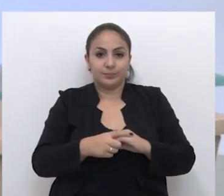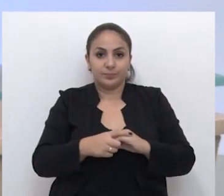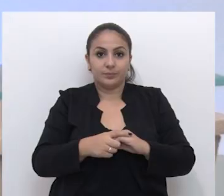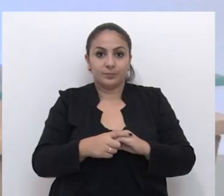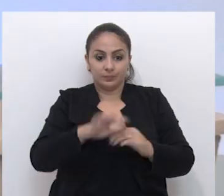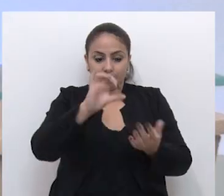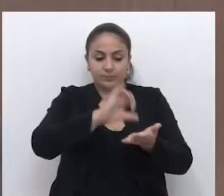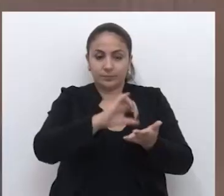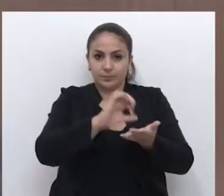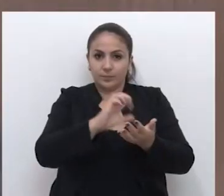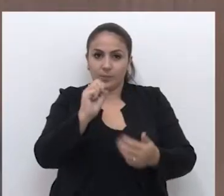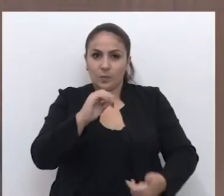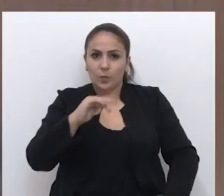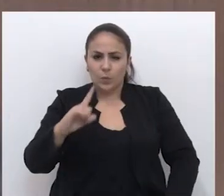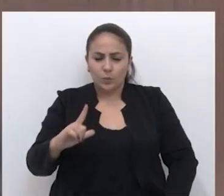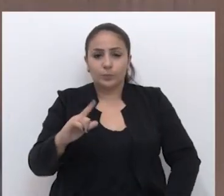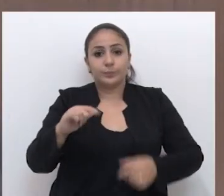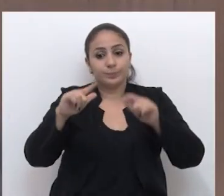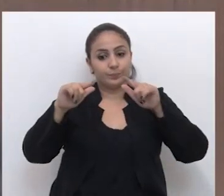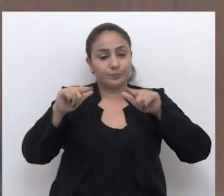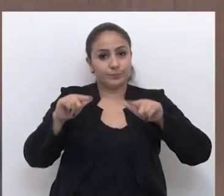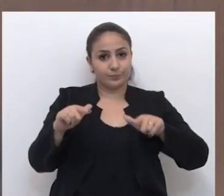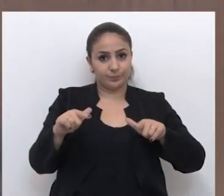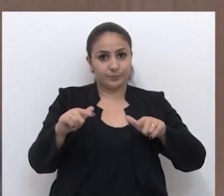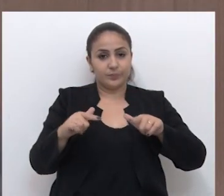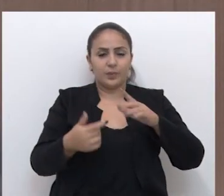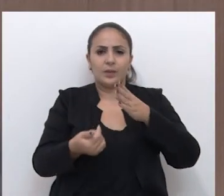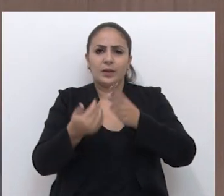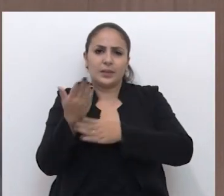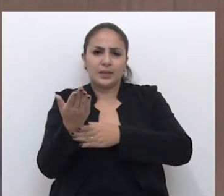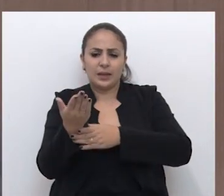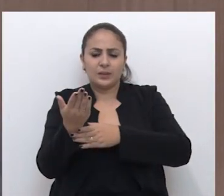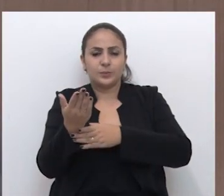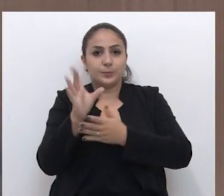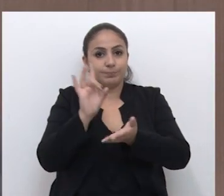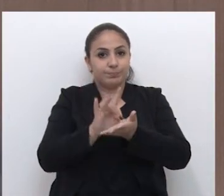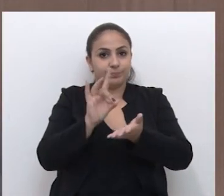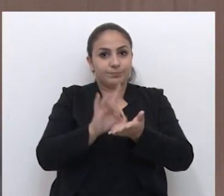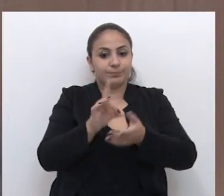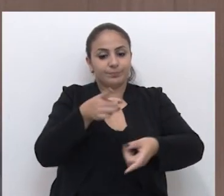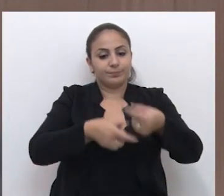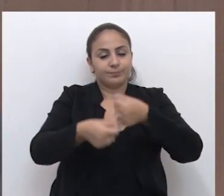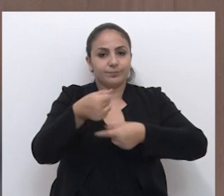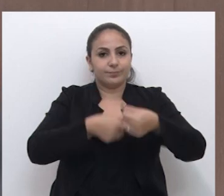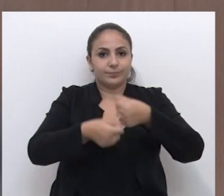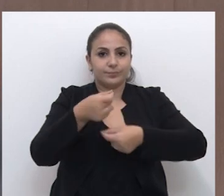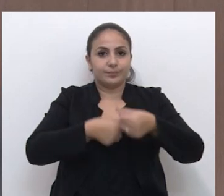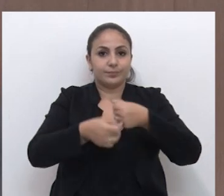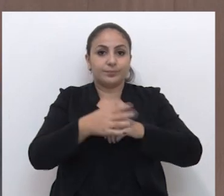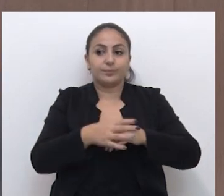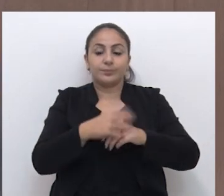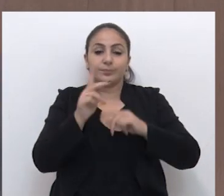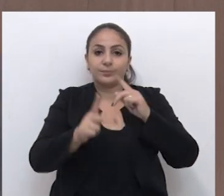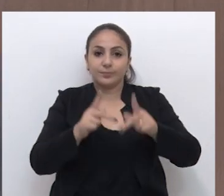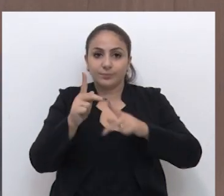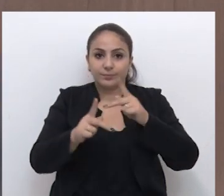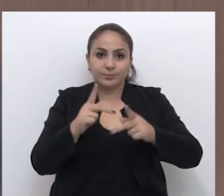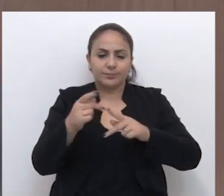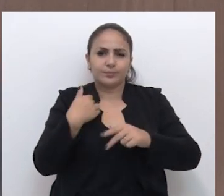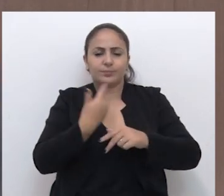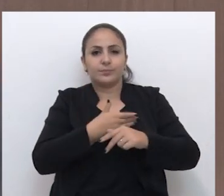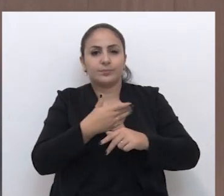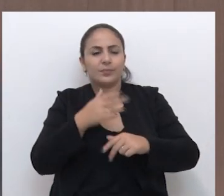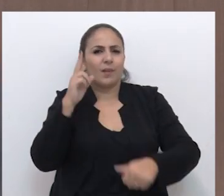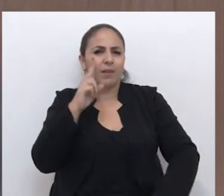Executivo. O Parque do Sol é um loteamento que foi criado pela atual administração, que a